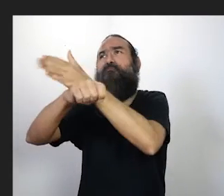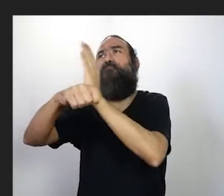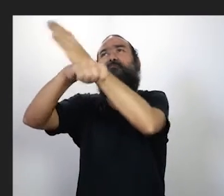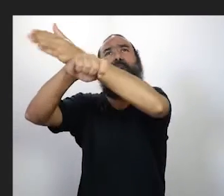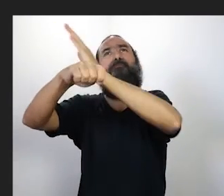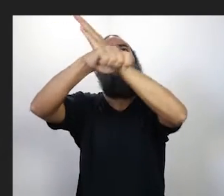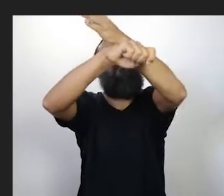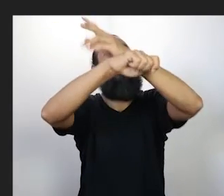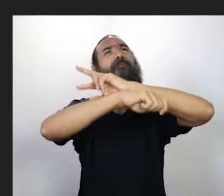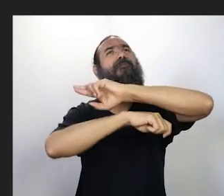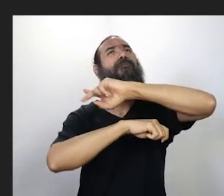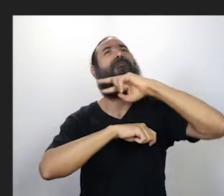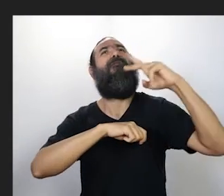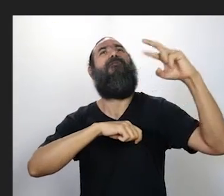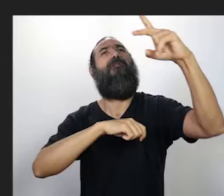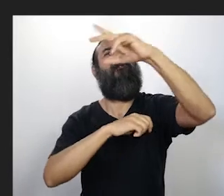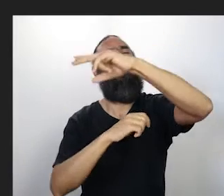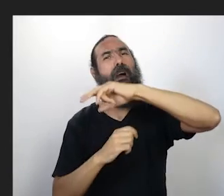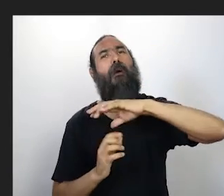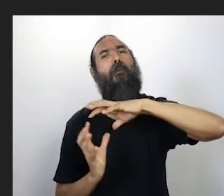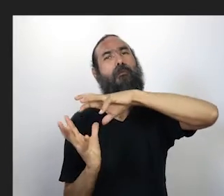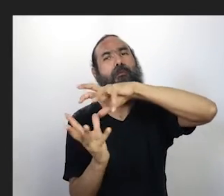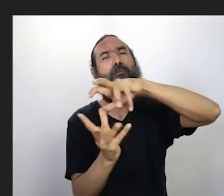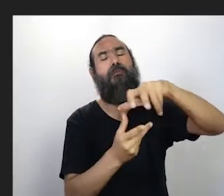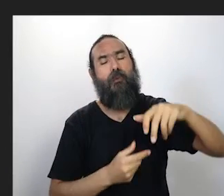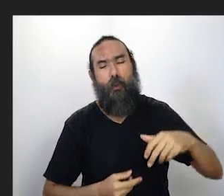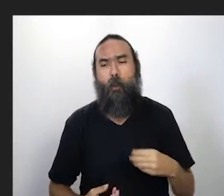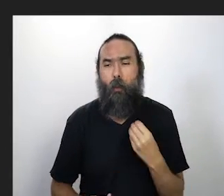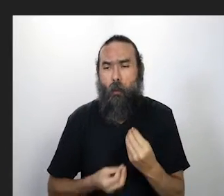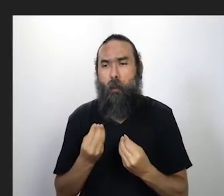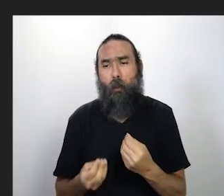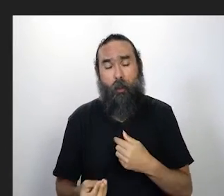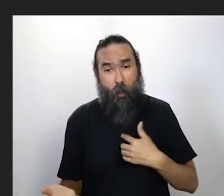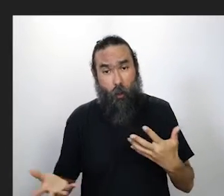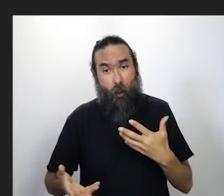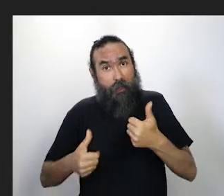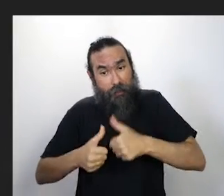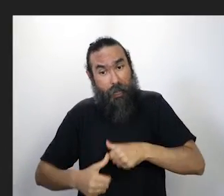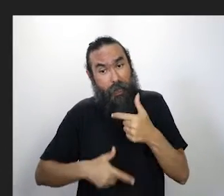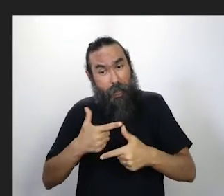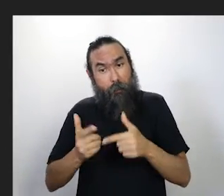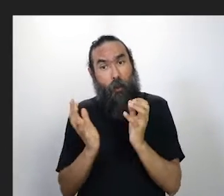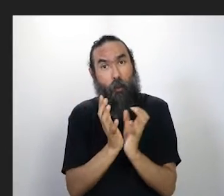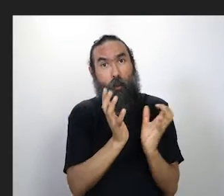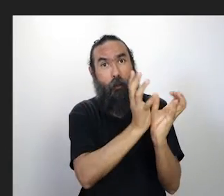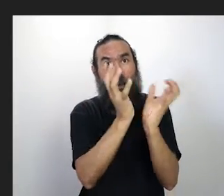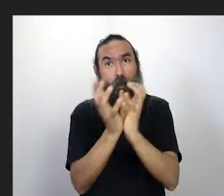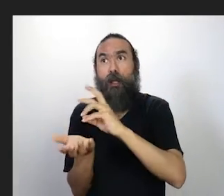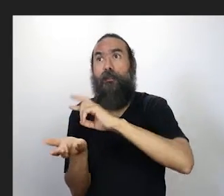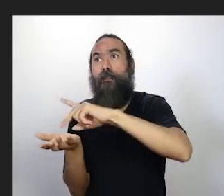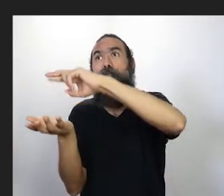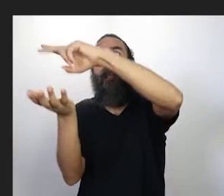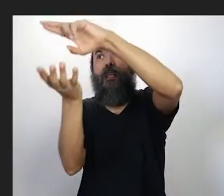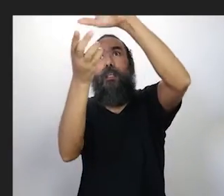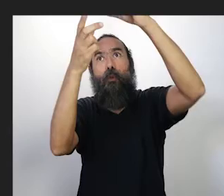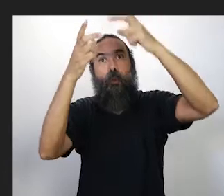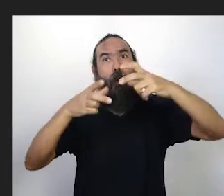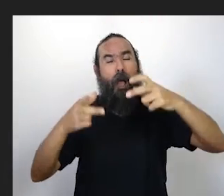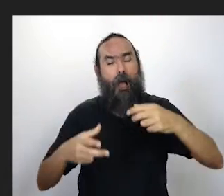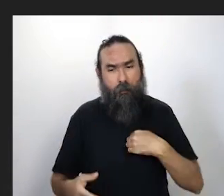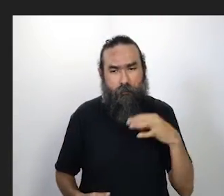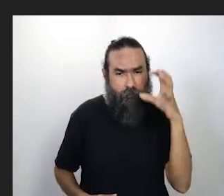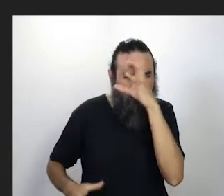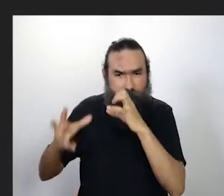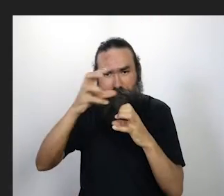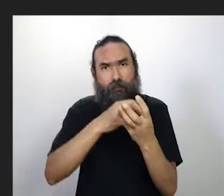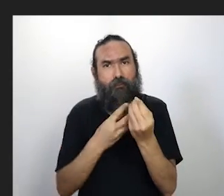então eu estou com vários grupos, com pessoas de diversos lugares e isso está abrindo, assim, para muito aprendizado, eu estou